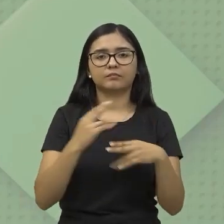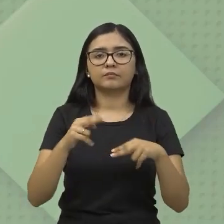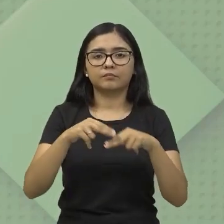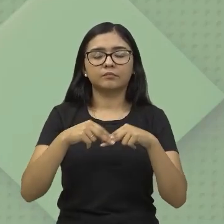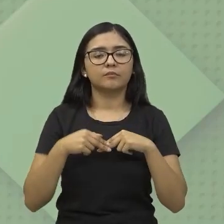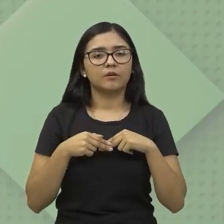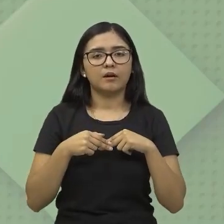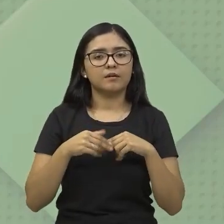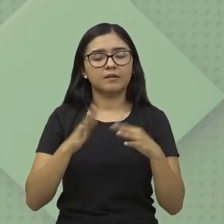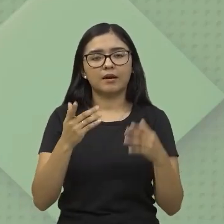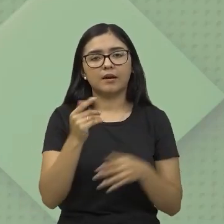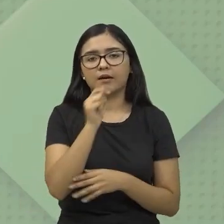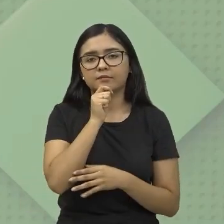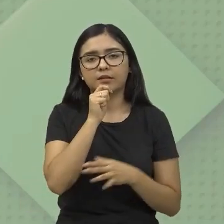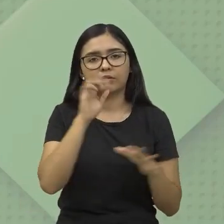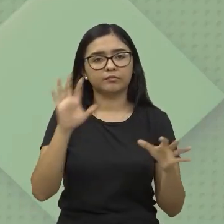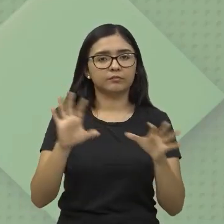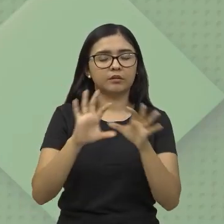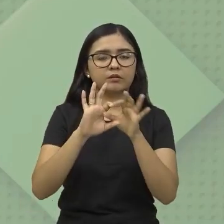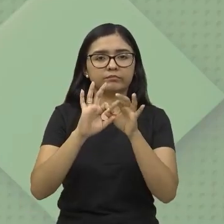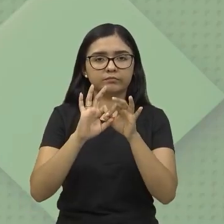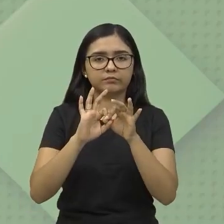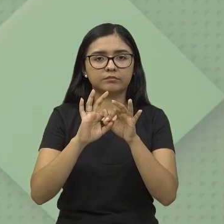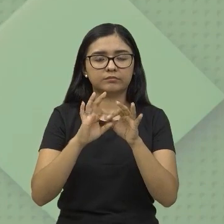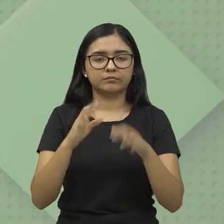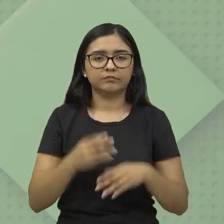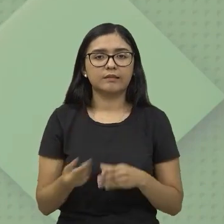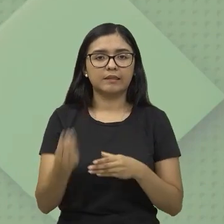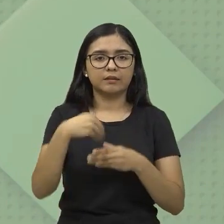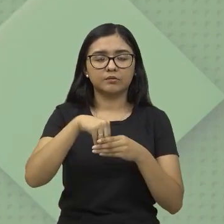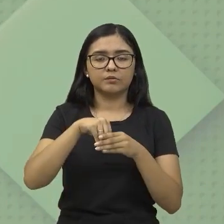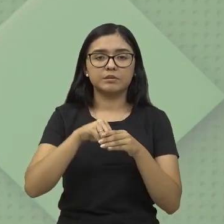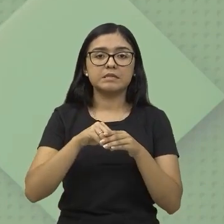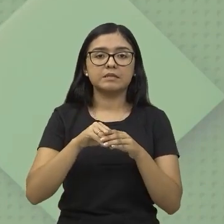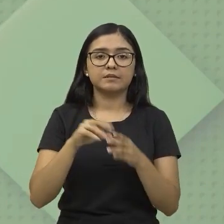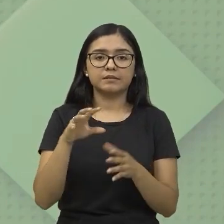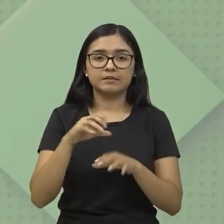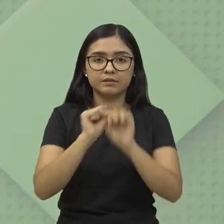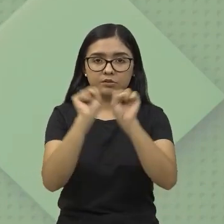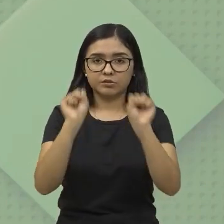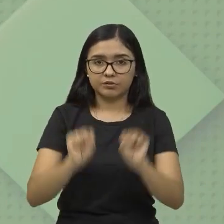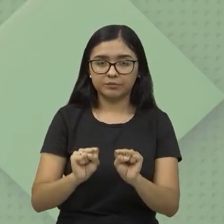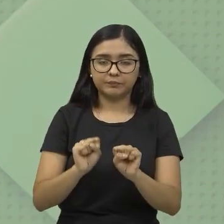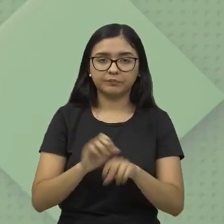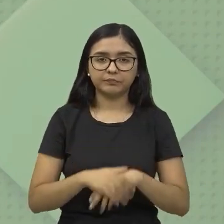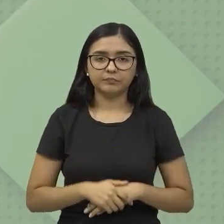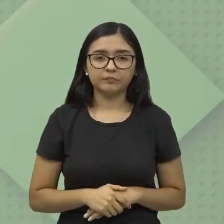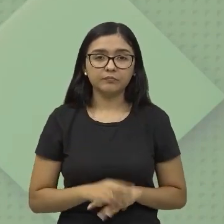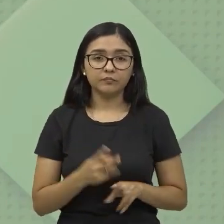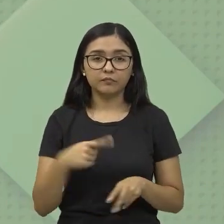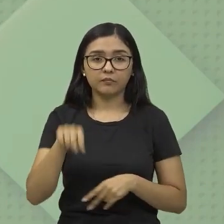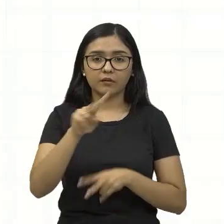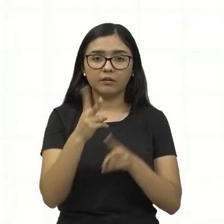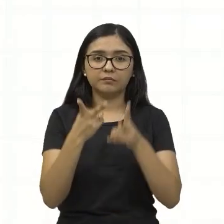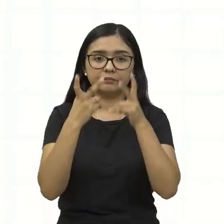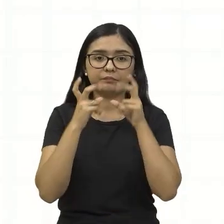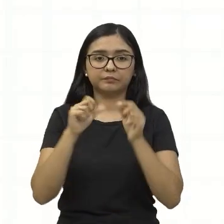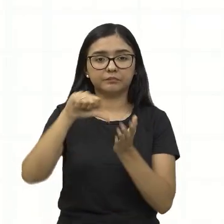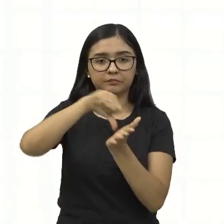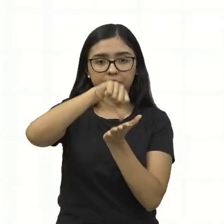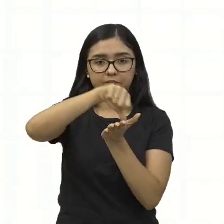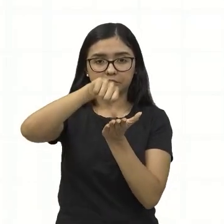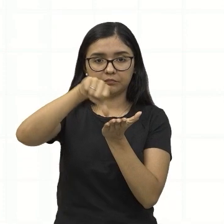ainda conectadas, né, nesse Sistema Interligado Nacional, certo? Você observa aí no mapa